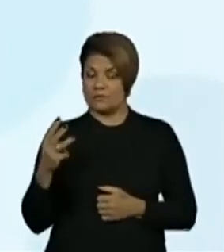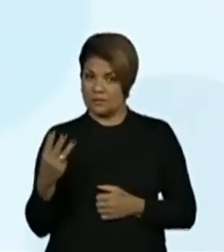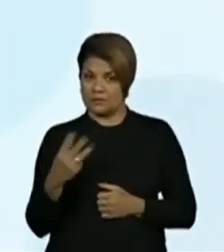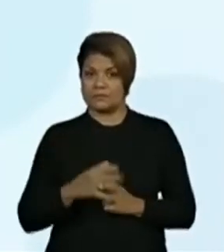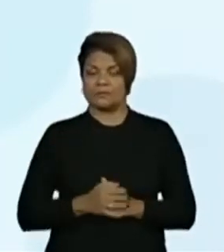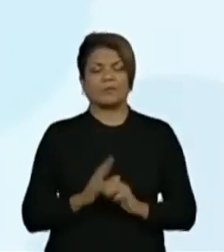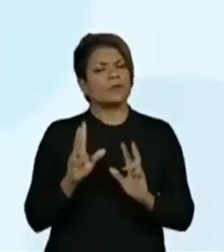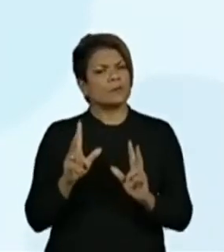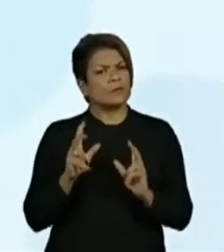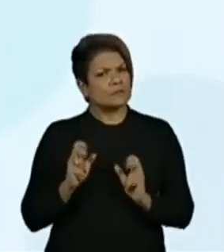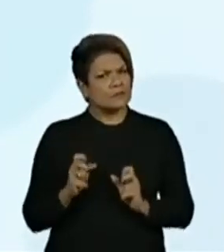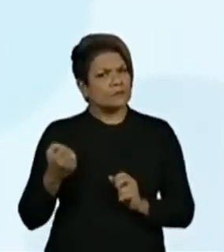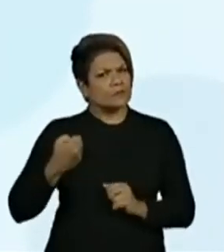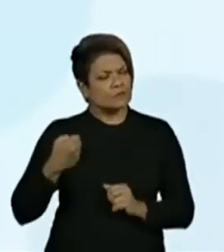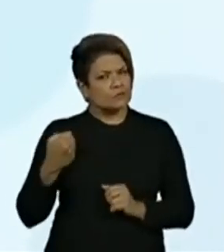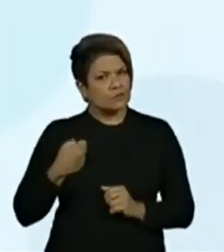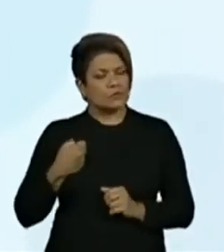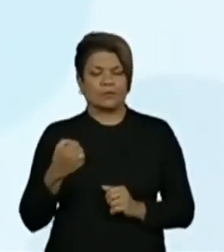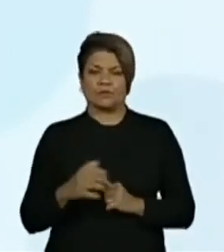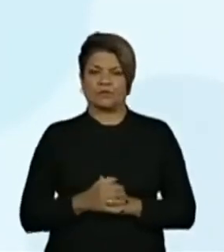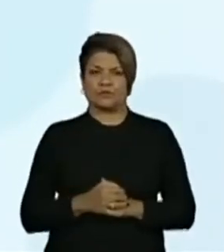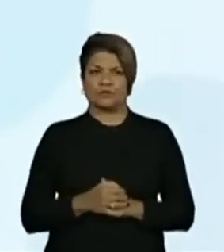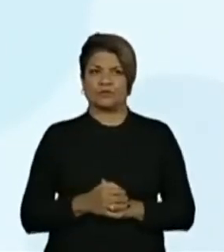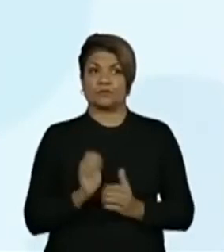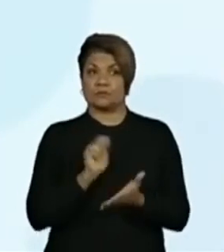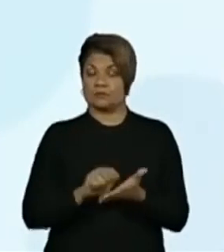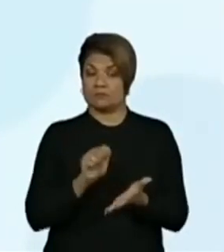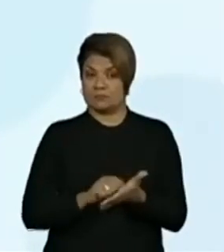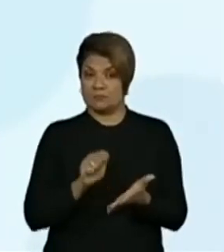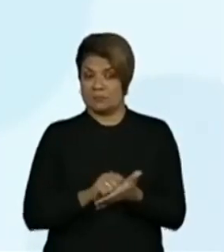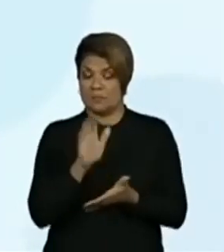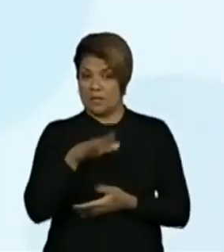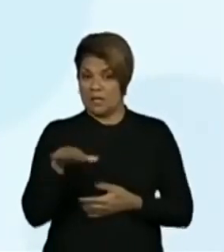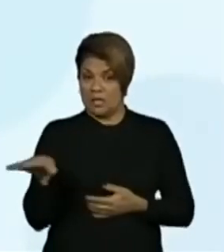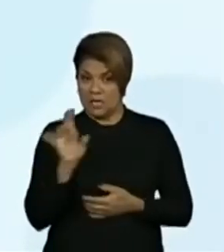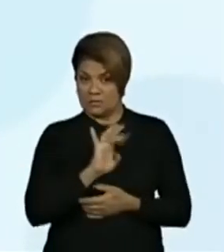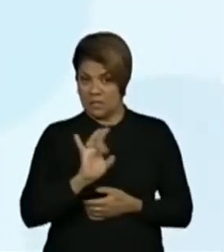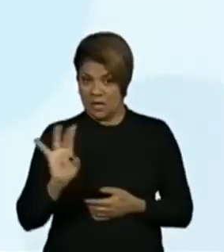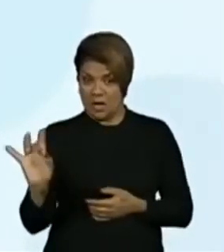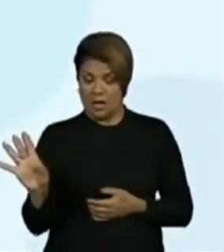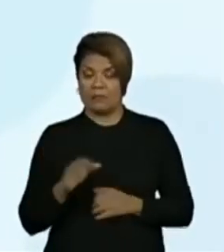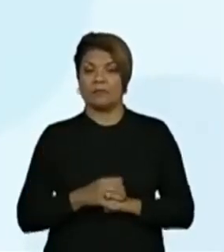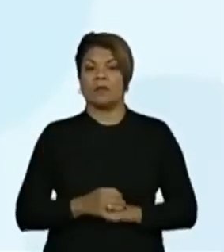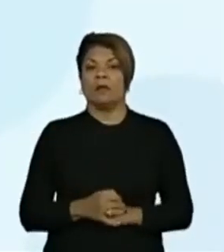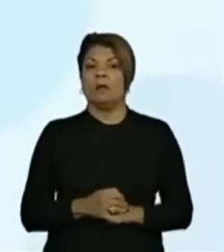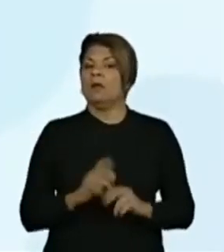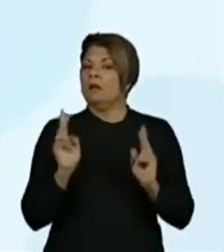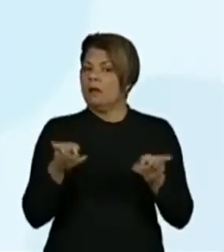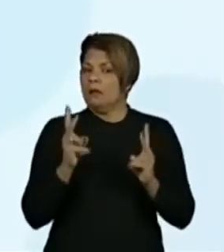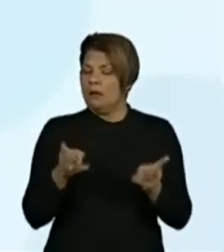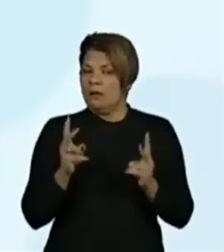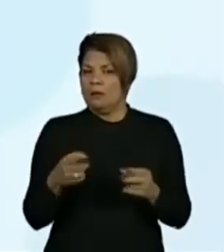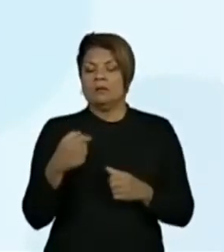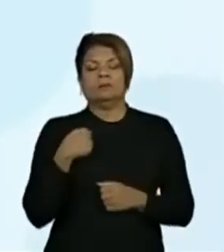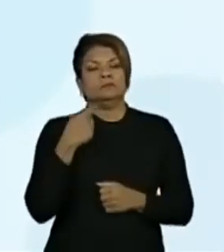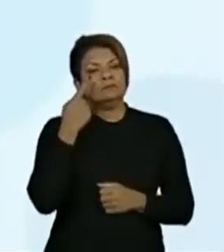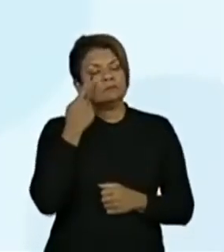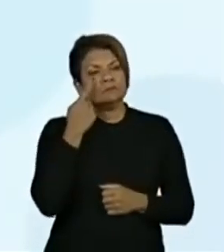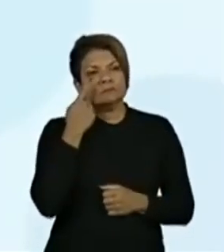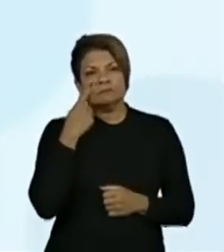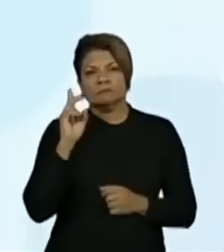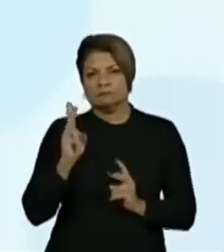Percebam nos números escritos pelas crianças que a gente vai verificar sempre os mesmos